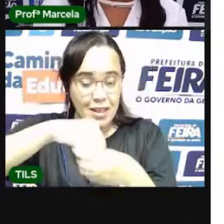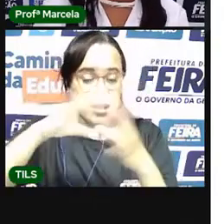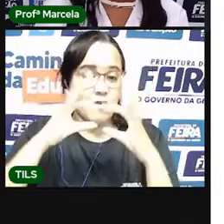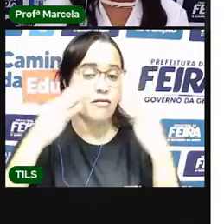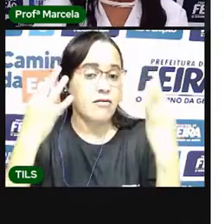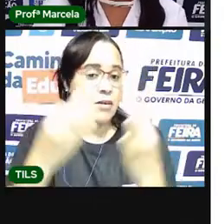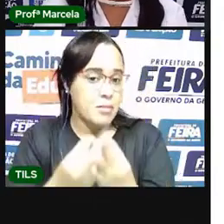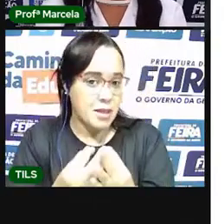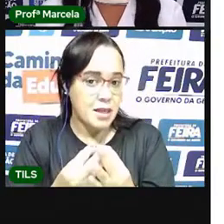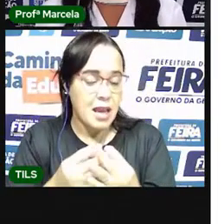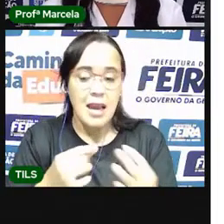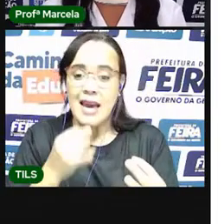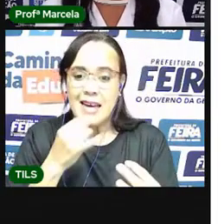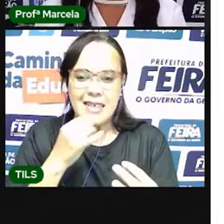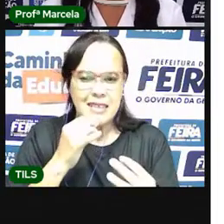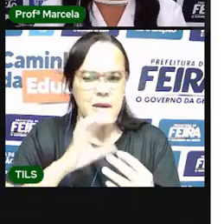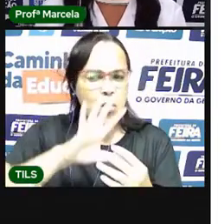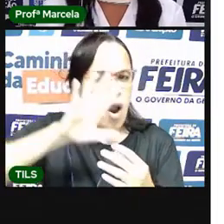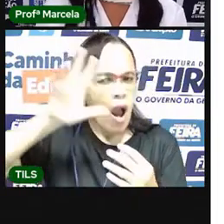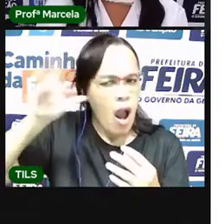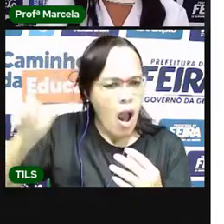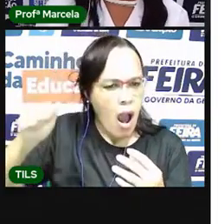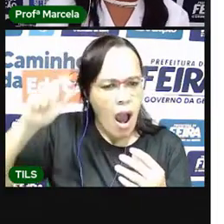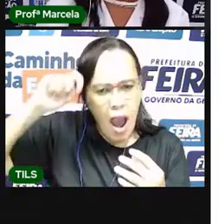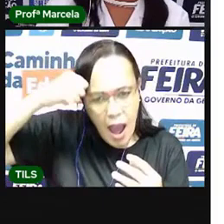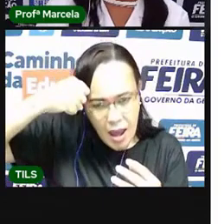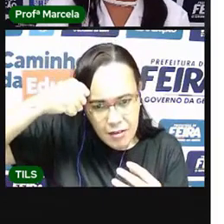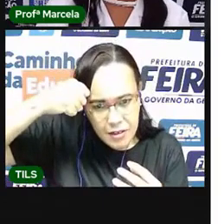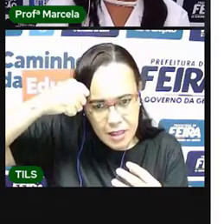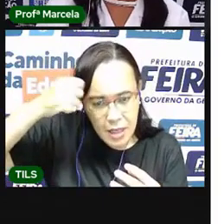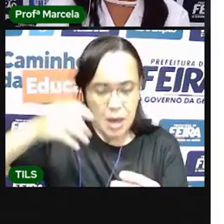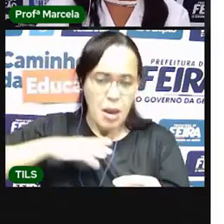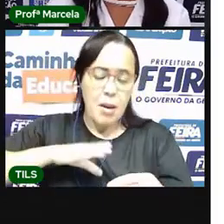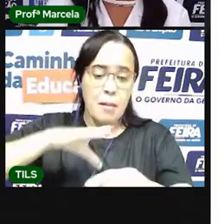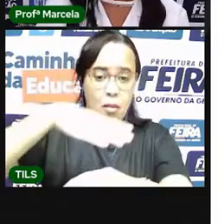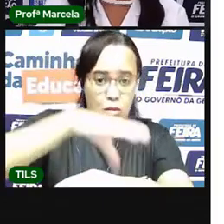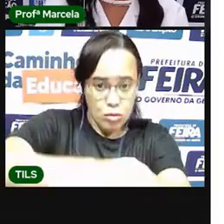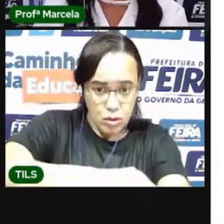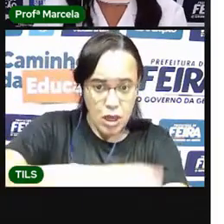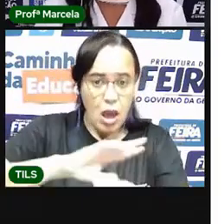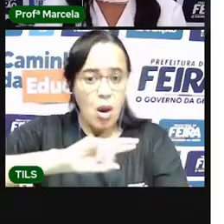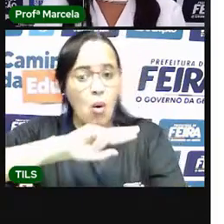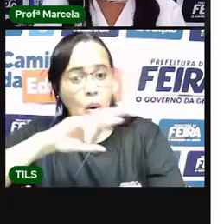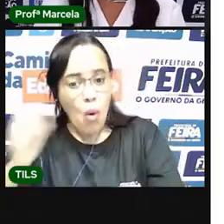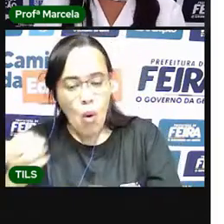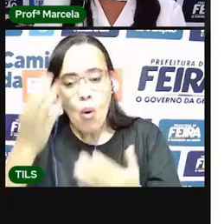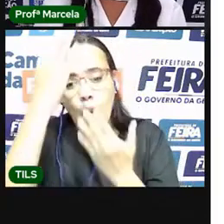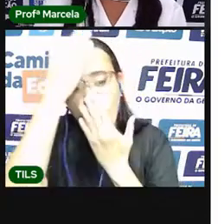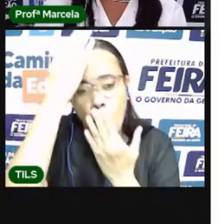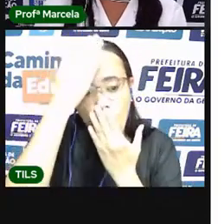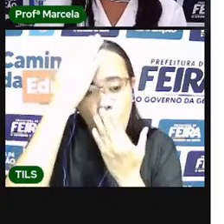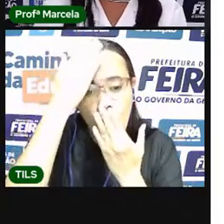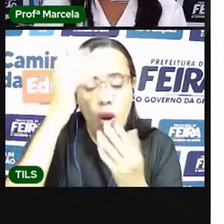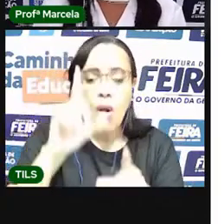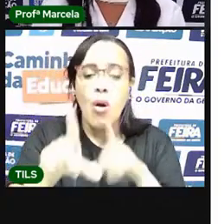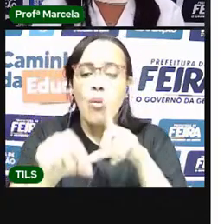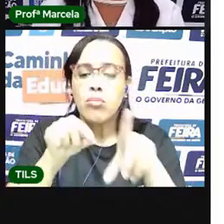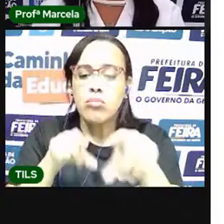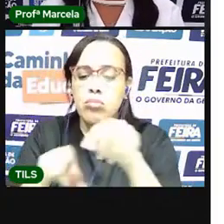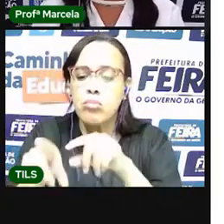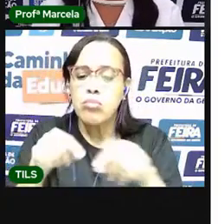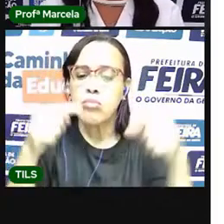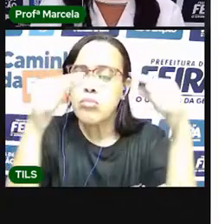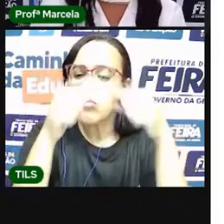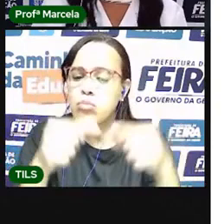africano, se foi do povo europeu ou do povo indígena. Observe as características físicas e